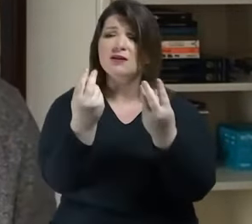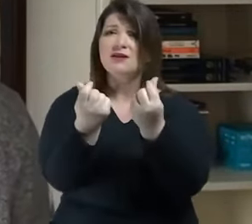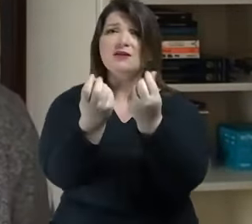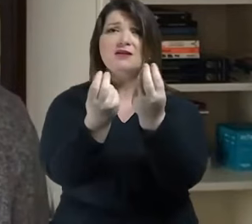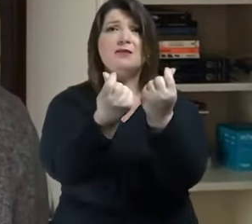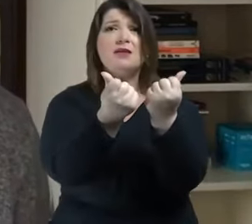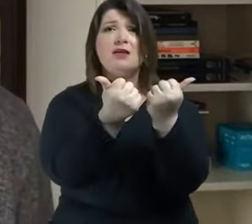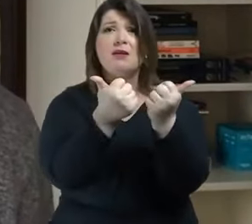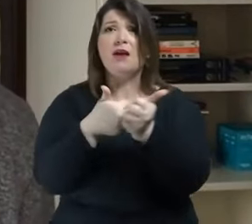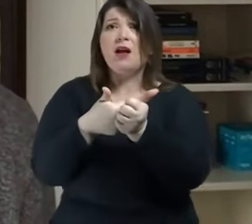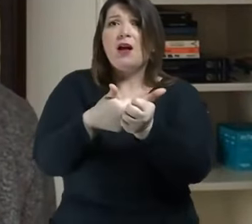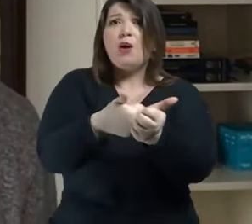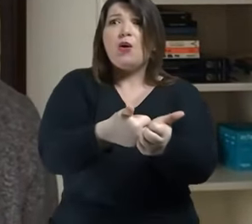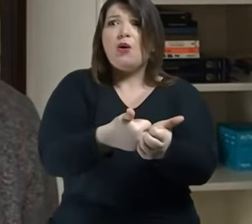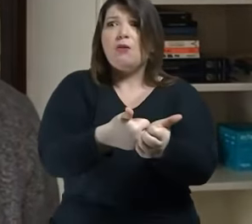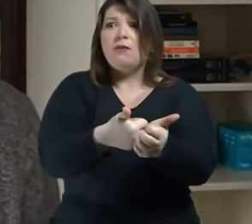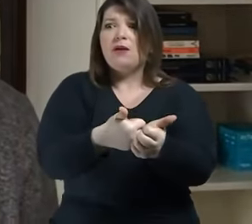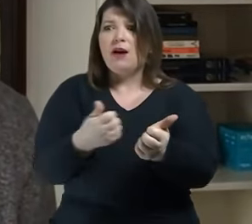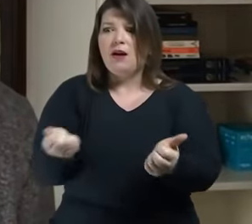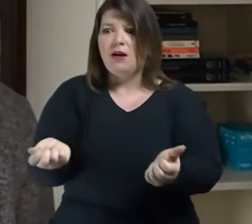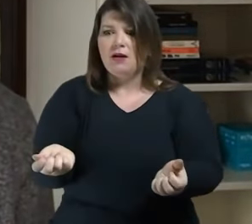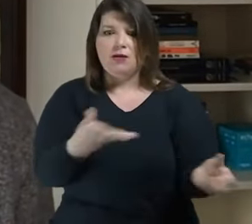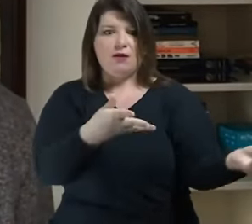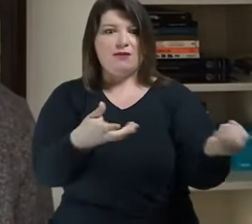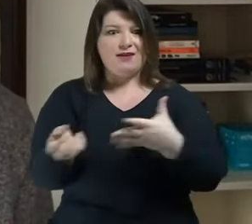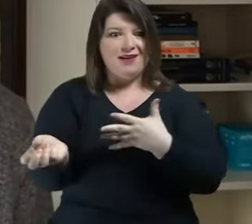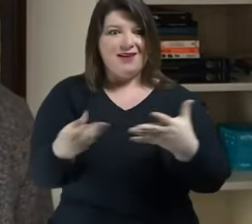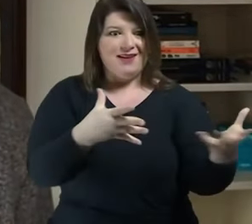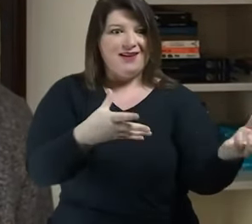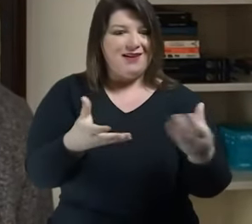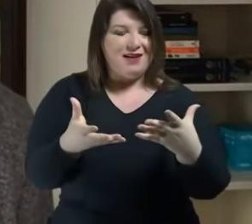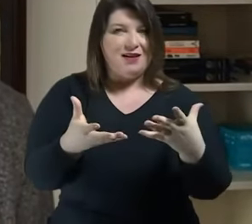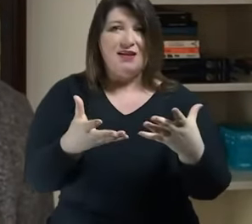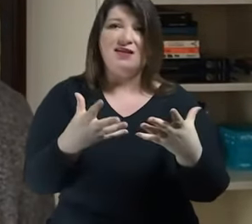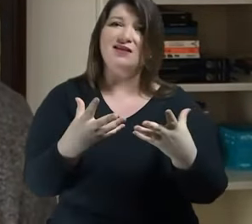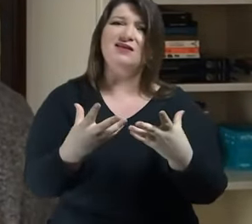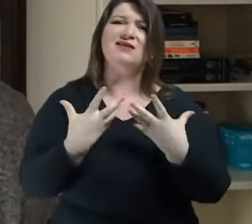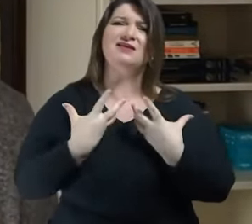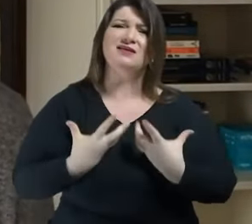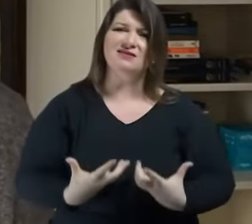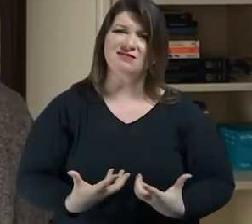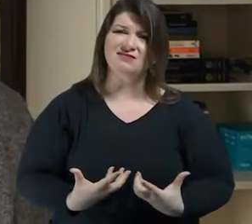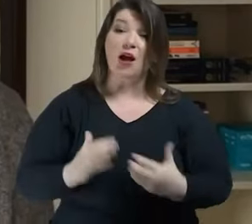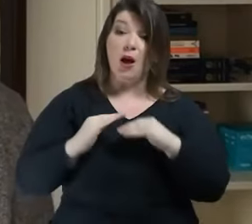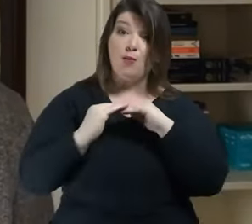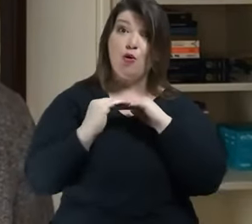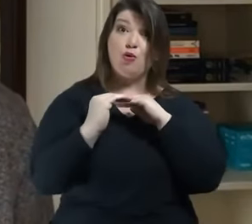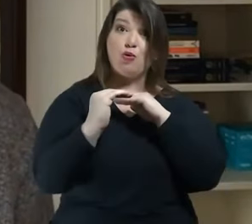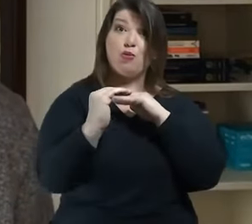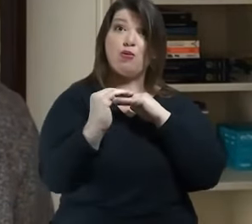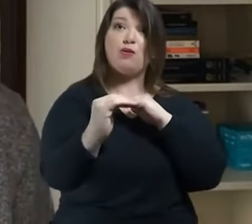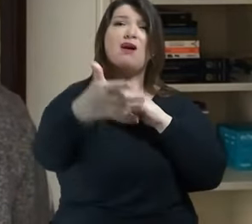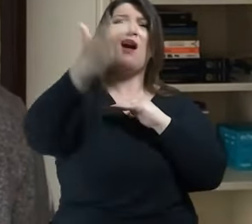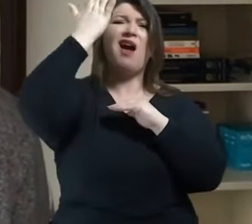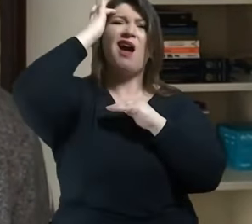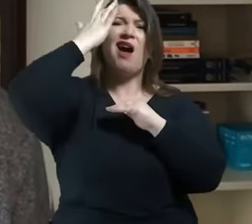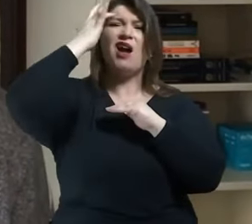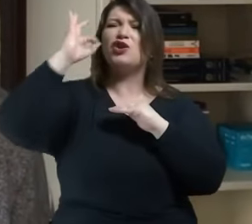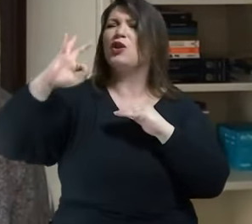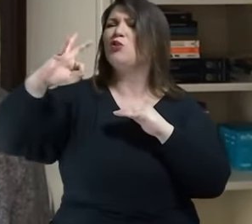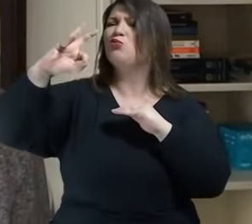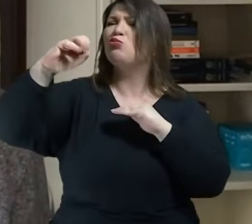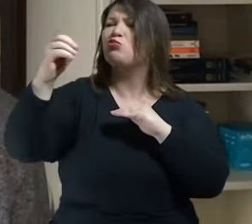estímulos dela conformar-se com a monotonia é achar tudo novo sempre